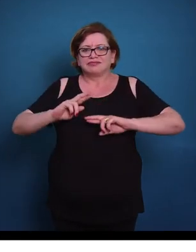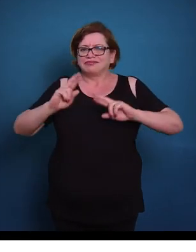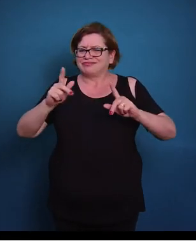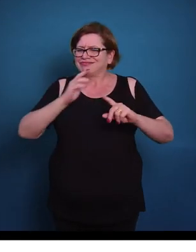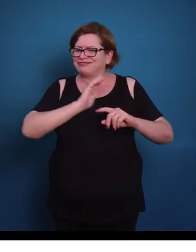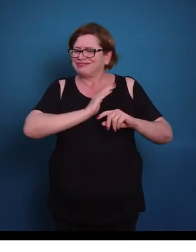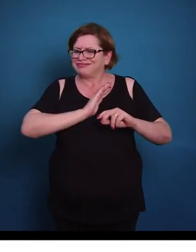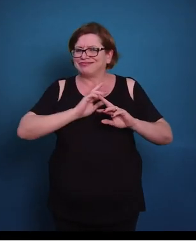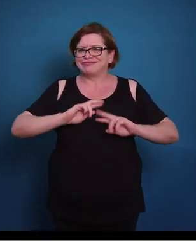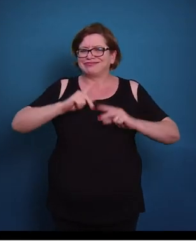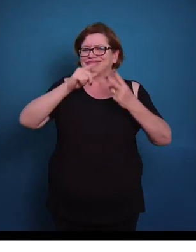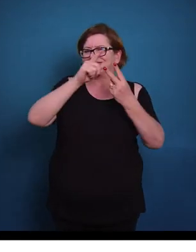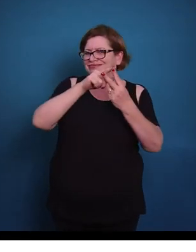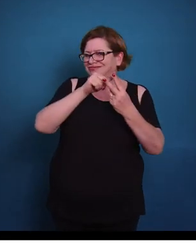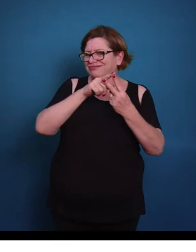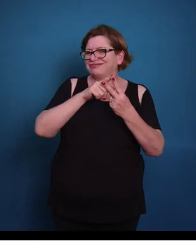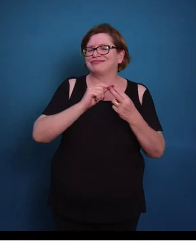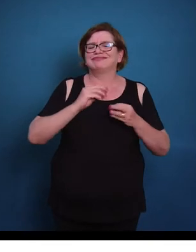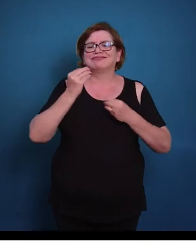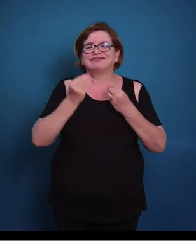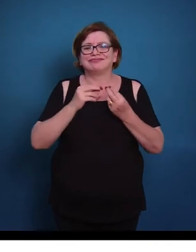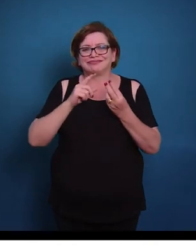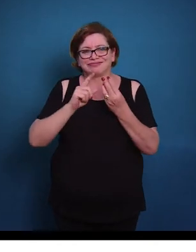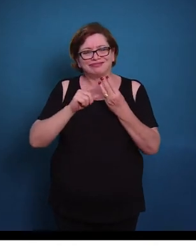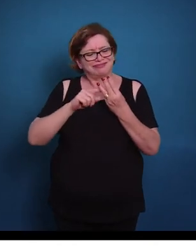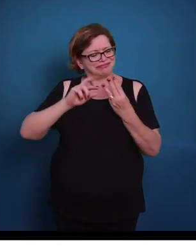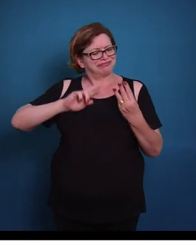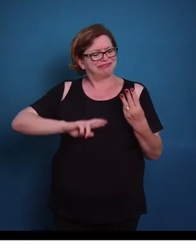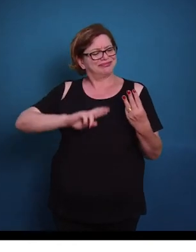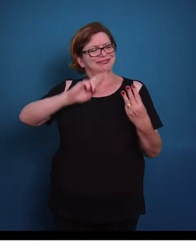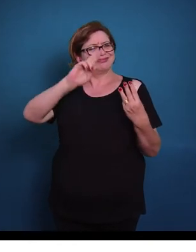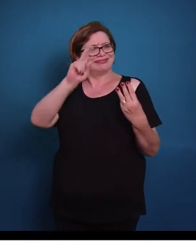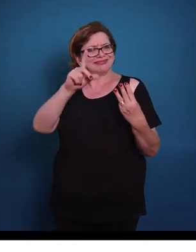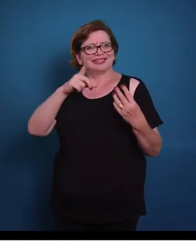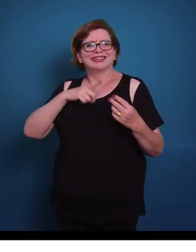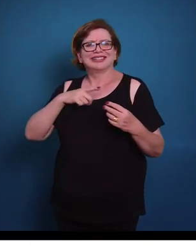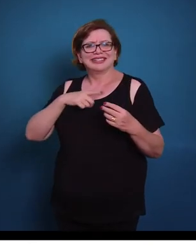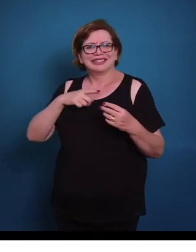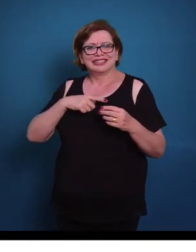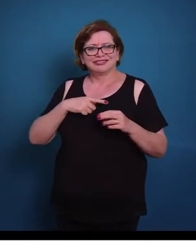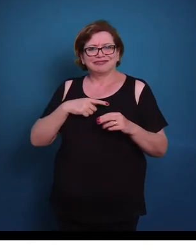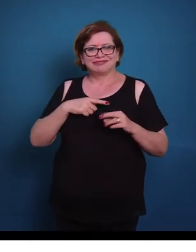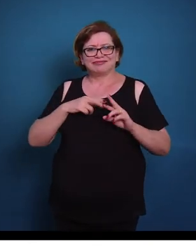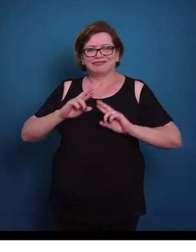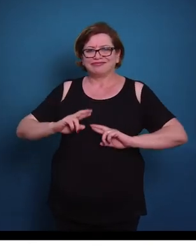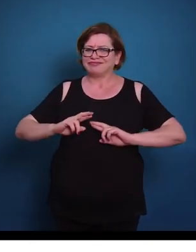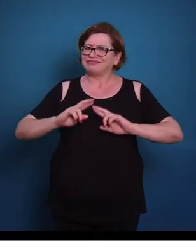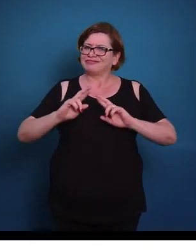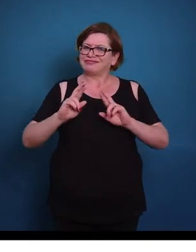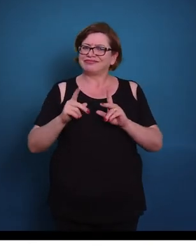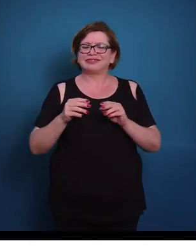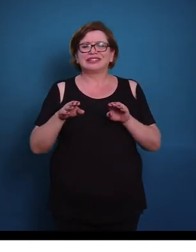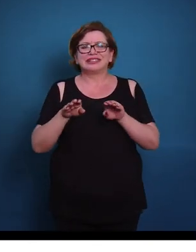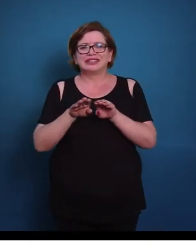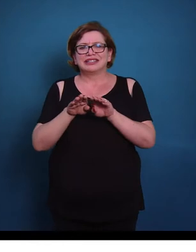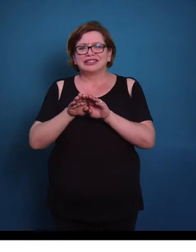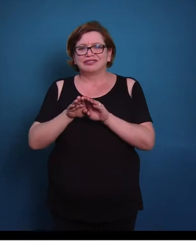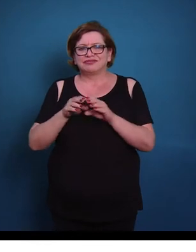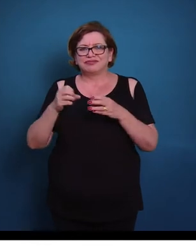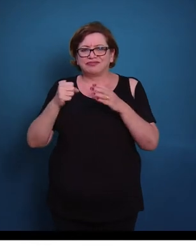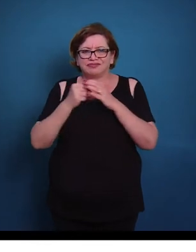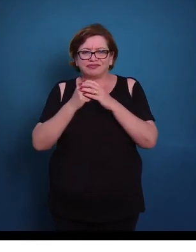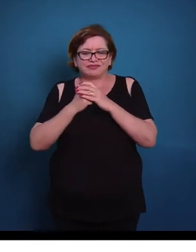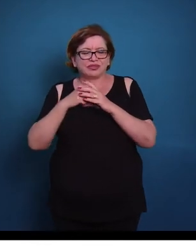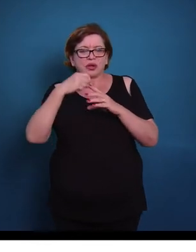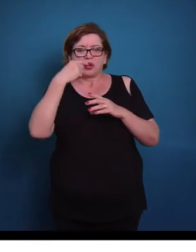cardíaco e o músculo esquelético. Então nesse caso aqui nós vamos ter um formato um pouco diferenciado da célula também, a célula é